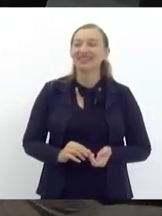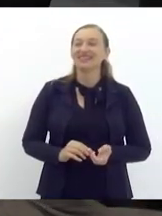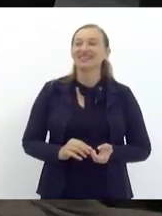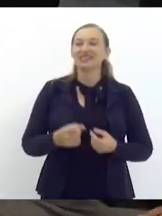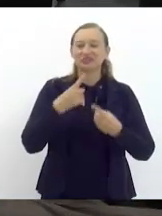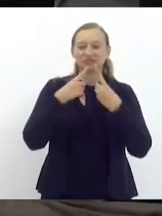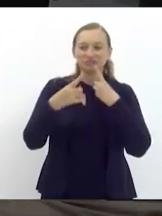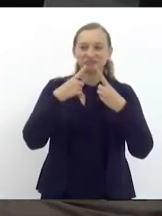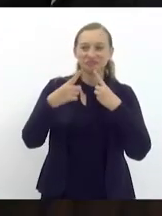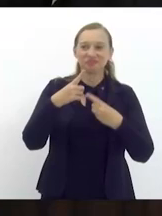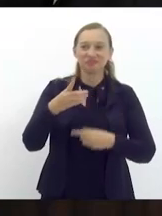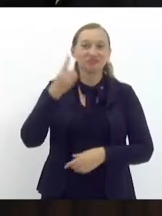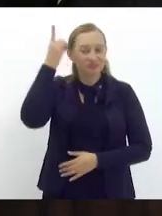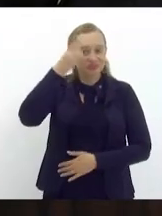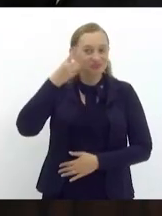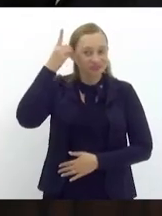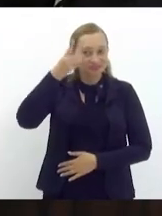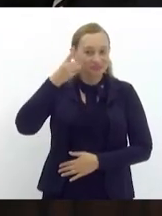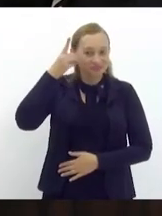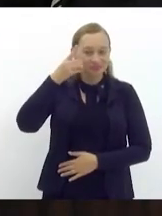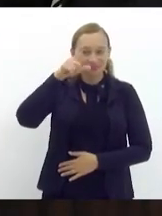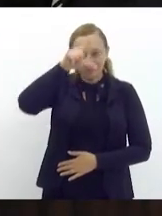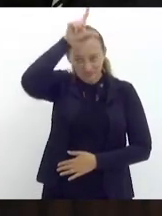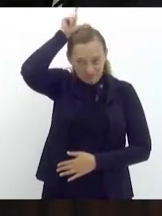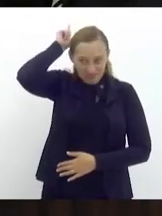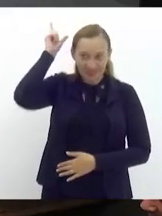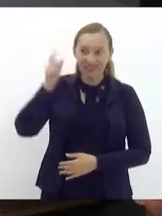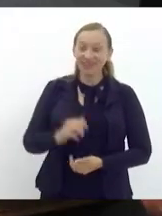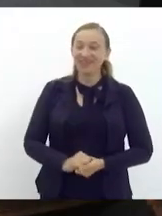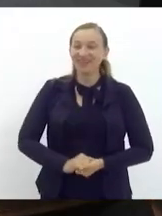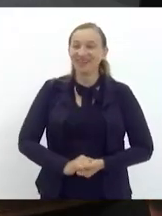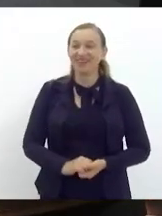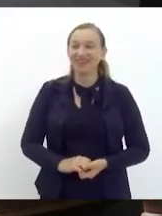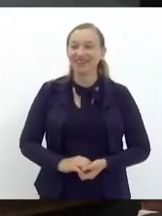discutir, deputado. Para discutir, nosso nobre deputado Luiz Paulo.